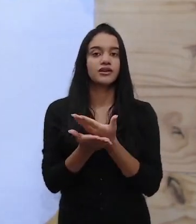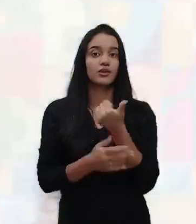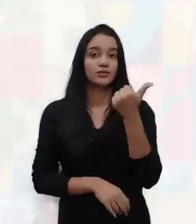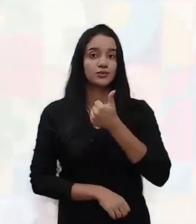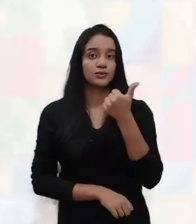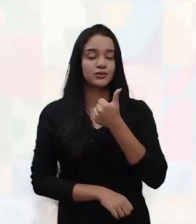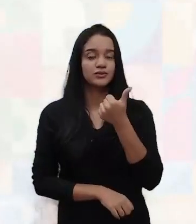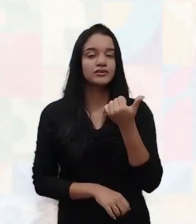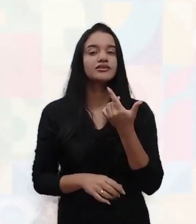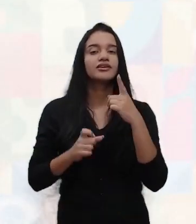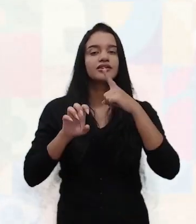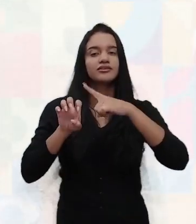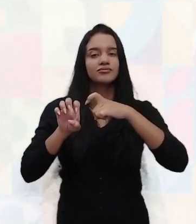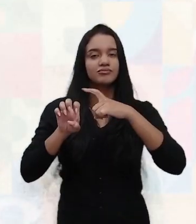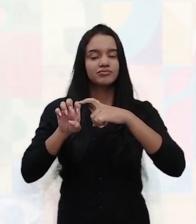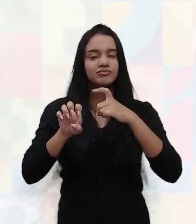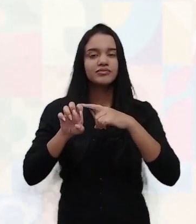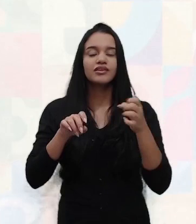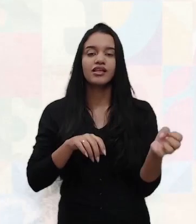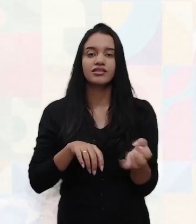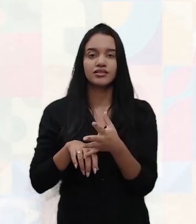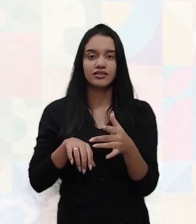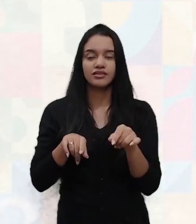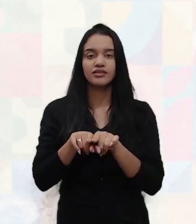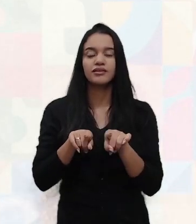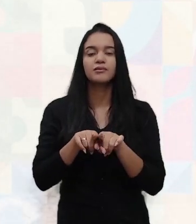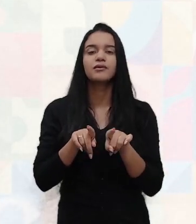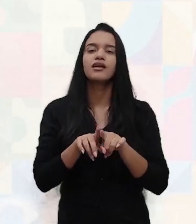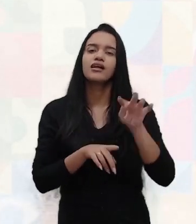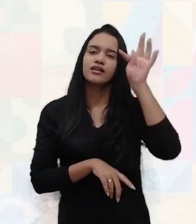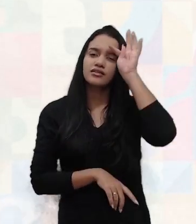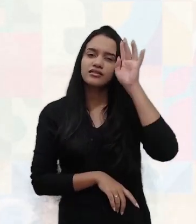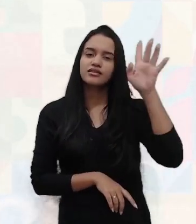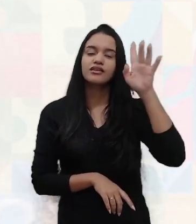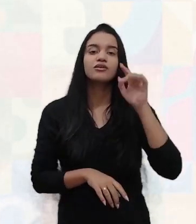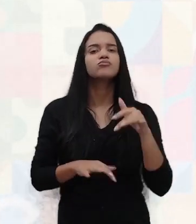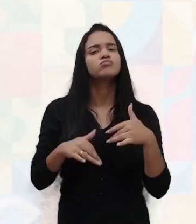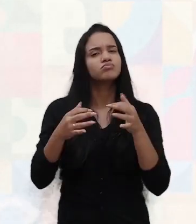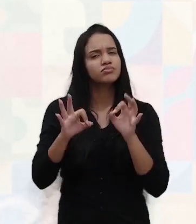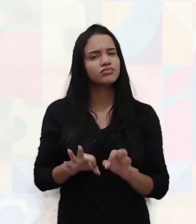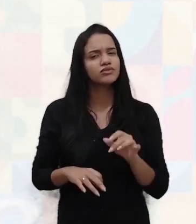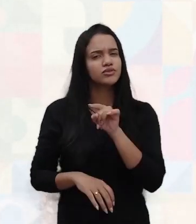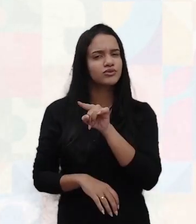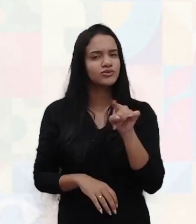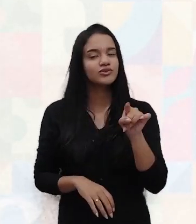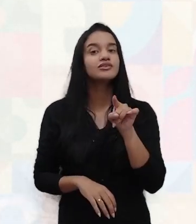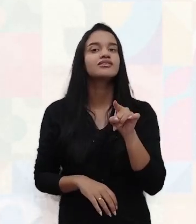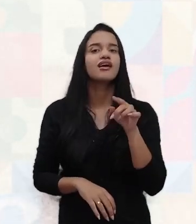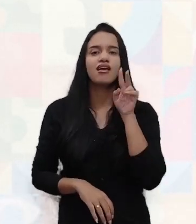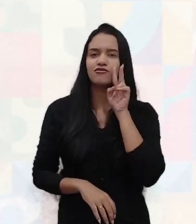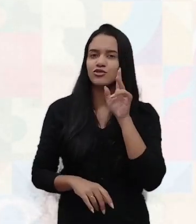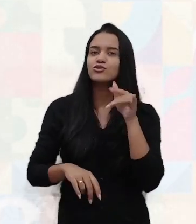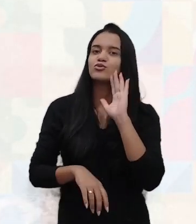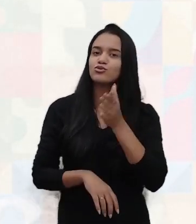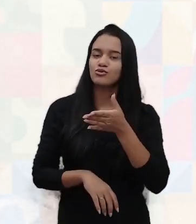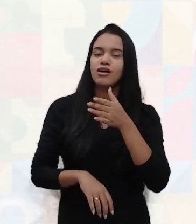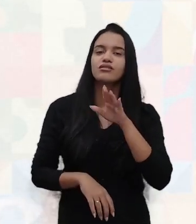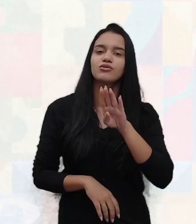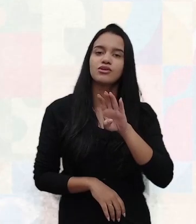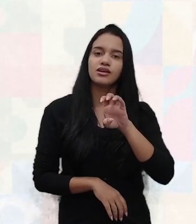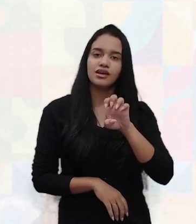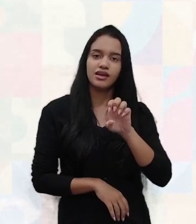empreendedorismo e inovação sobre os aspectos teóricos do empreendedorismo. Com certeza você já viu no seu e-book que o